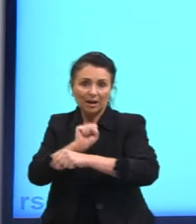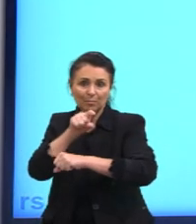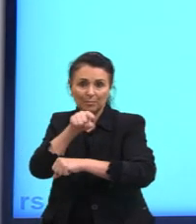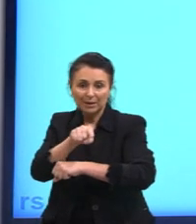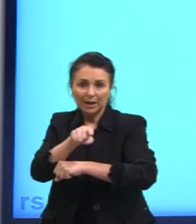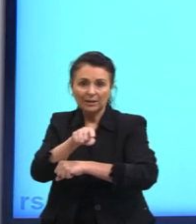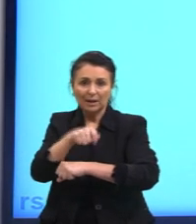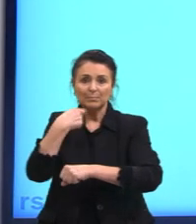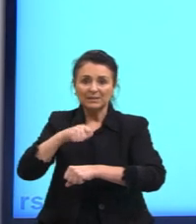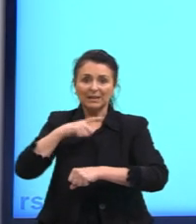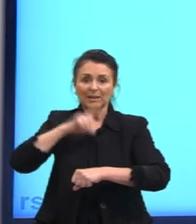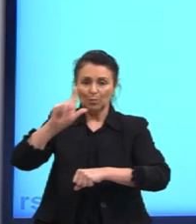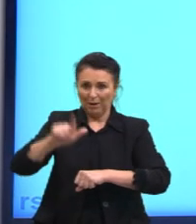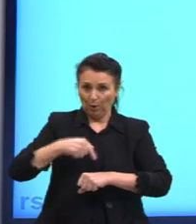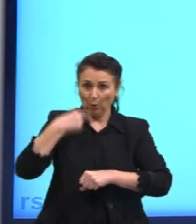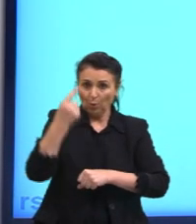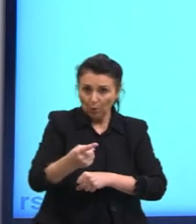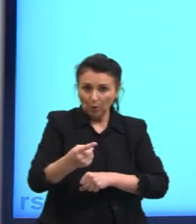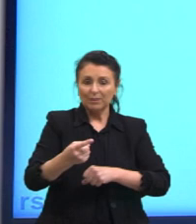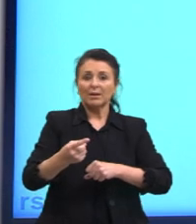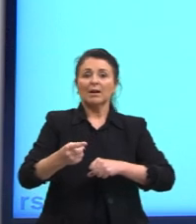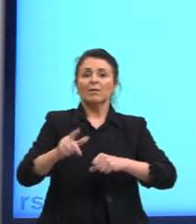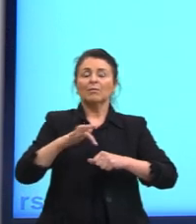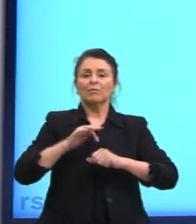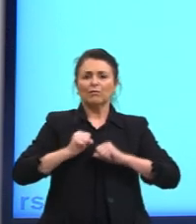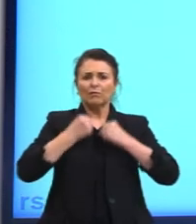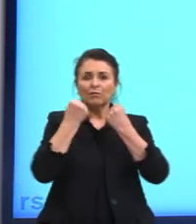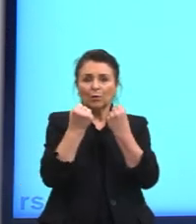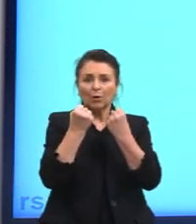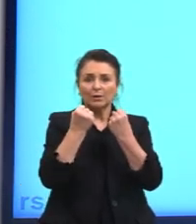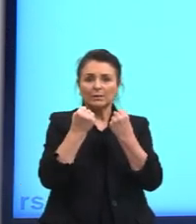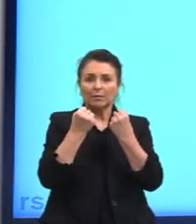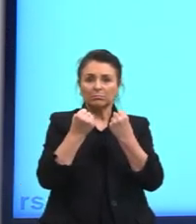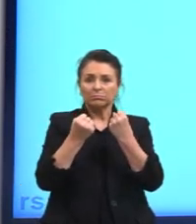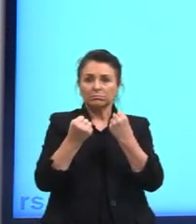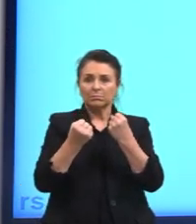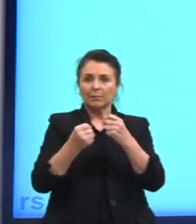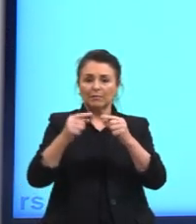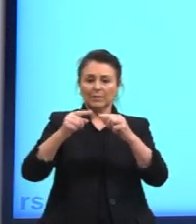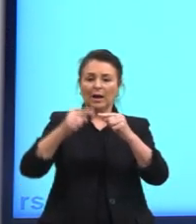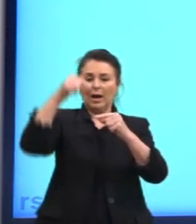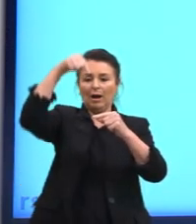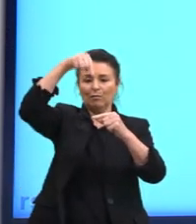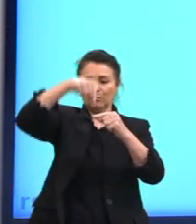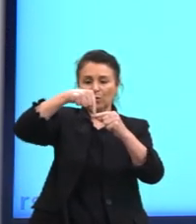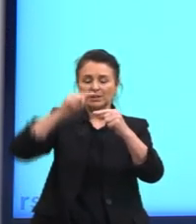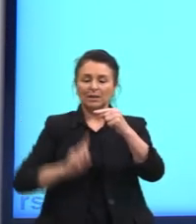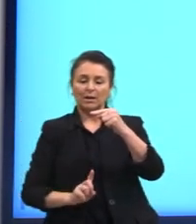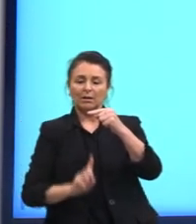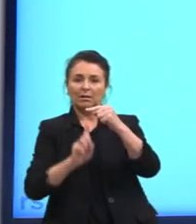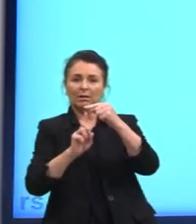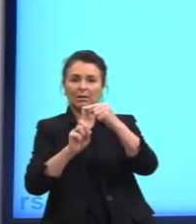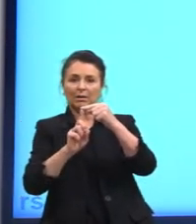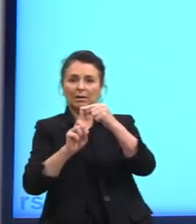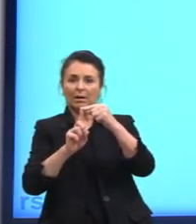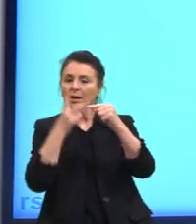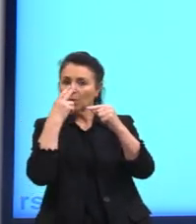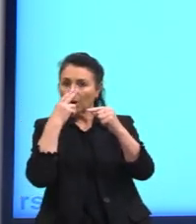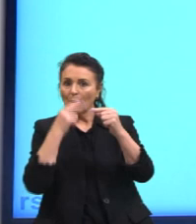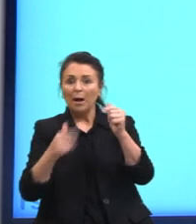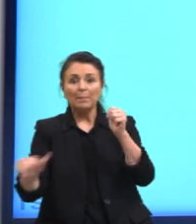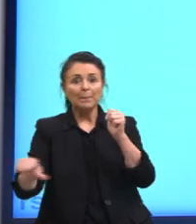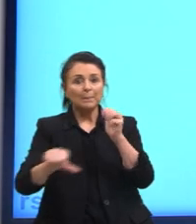haver outra força atuando sobre ela para tornar a resultante nula. É aquilo que a gente falou da primeira lei de Newton, tá?